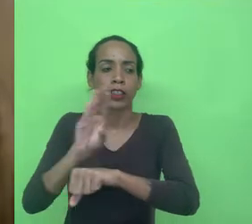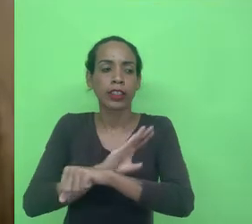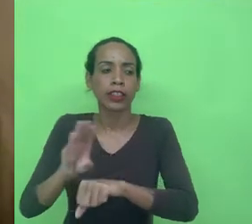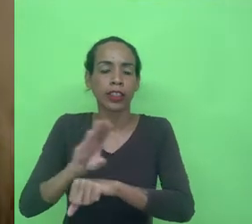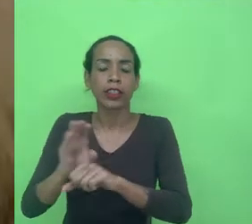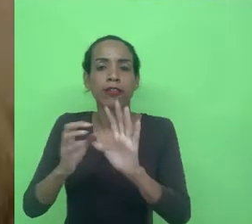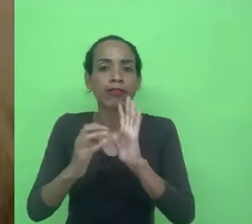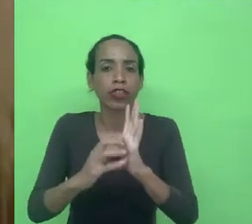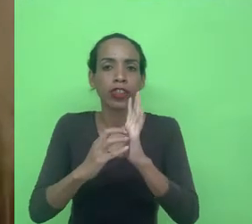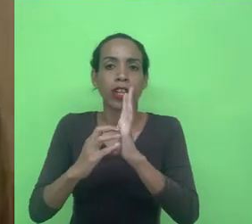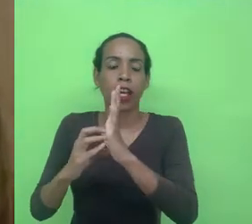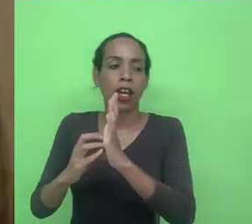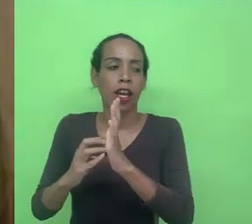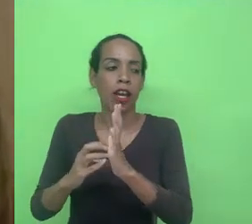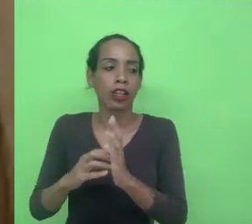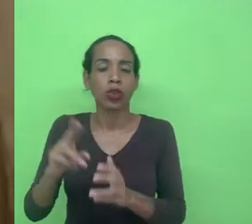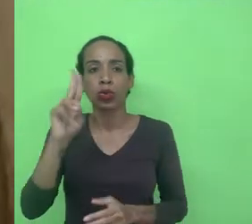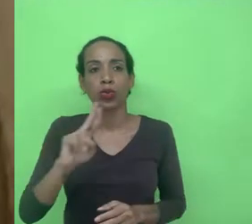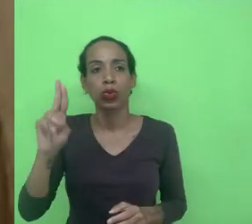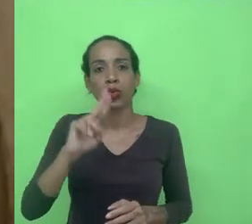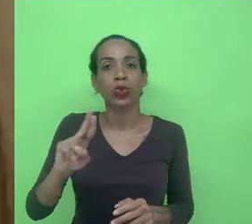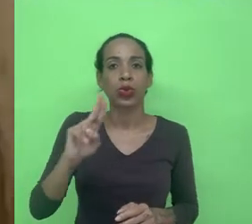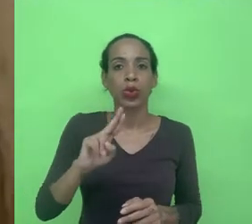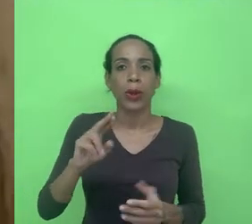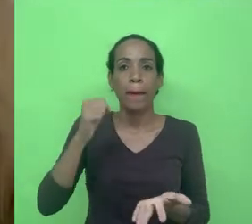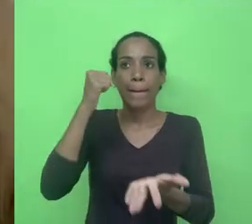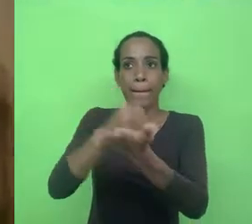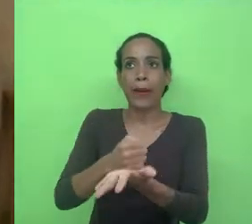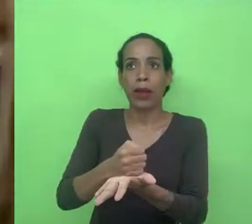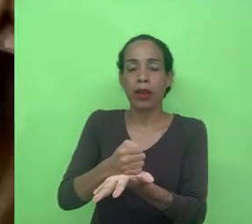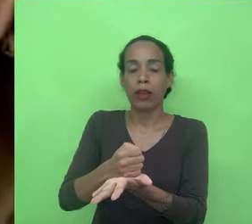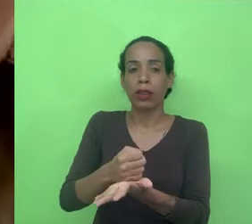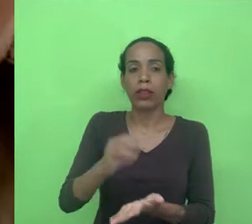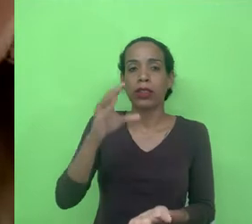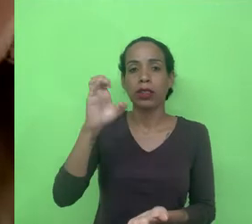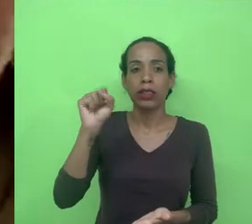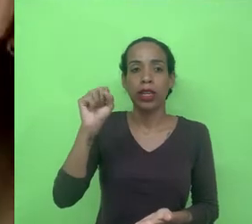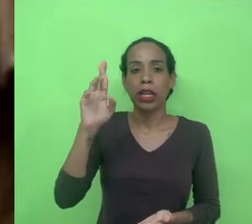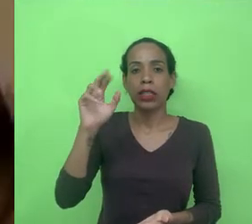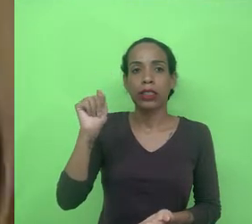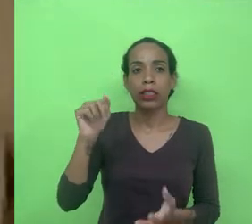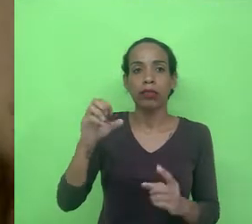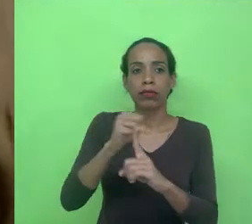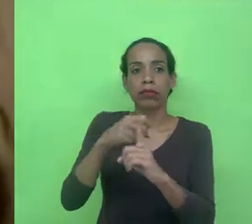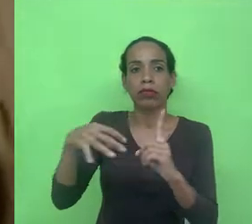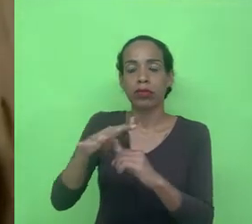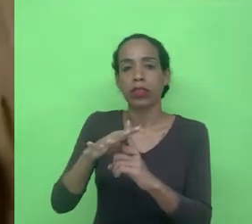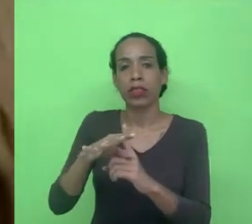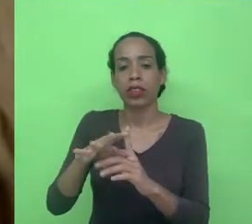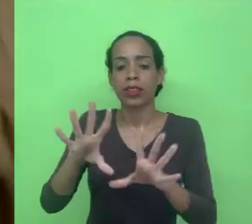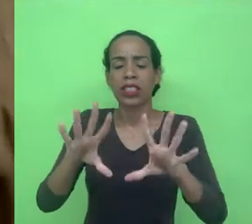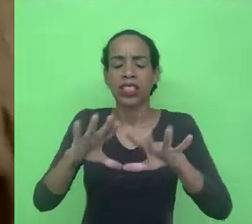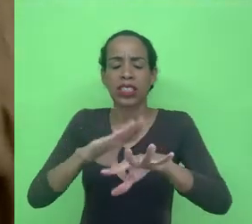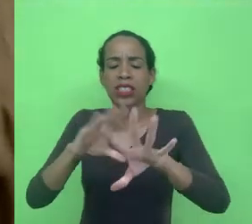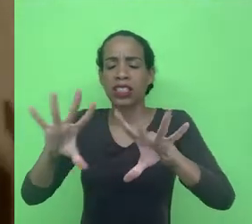expressão utilizada inclusive por Marcos César mas no estudo intitulado sociedade sensoriada a